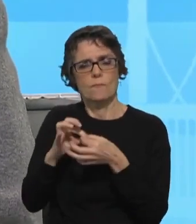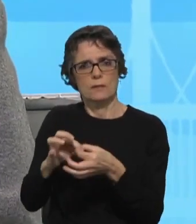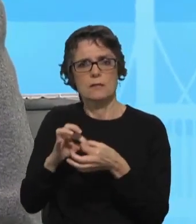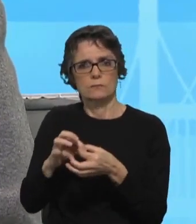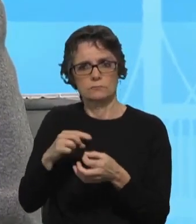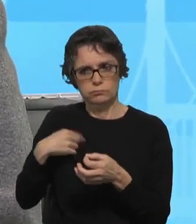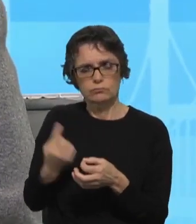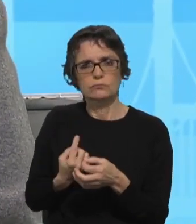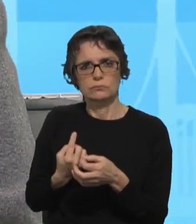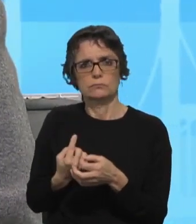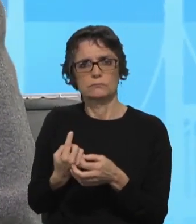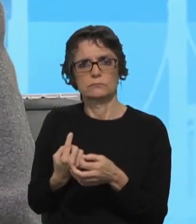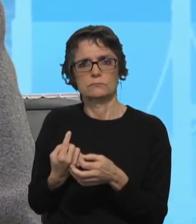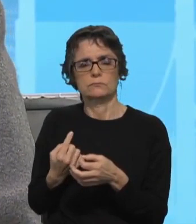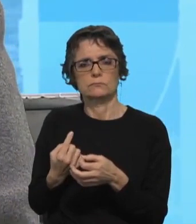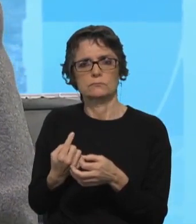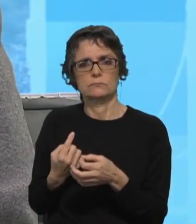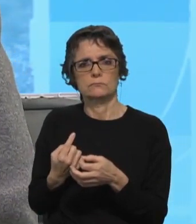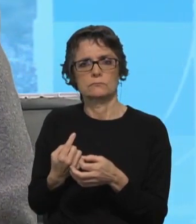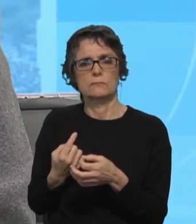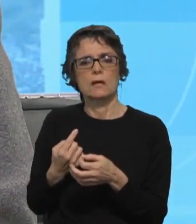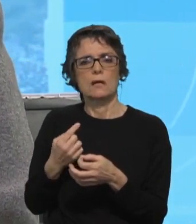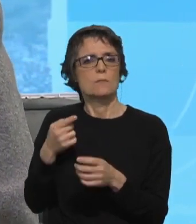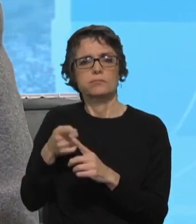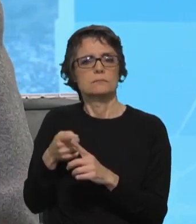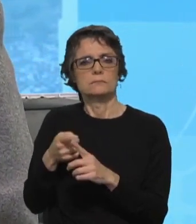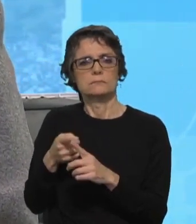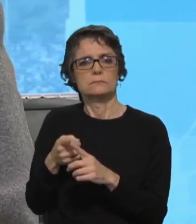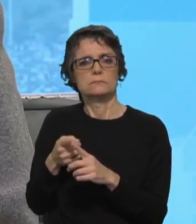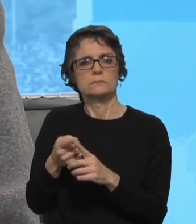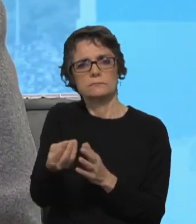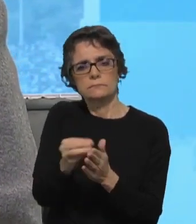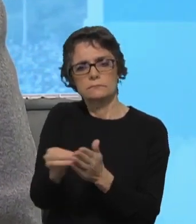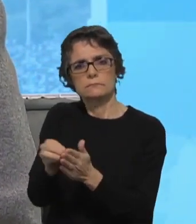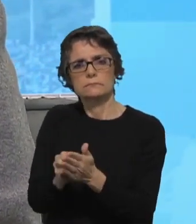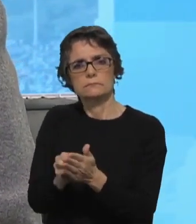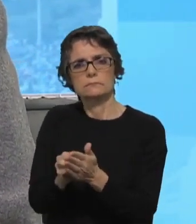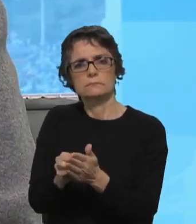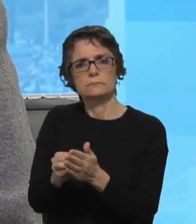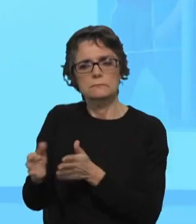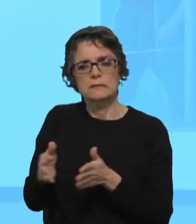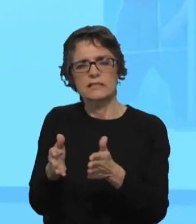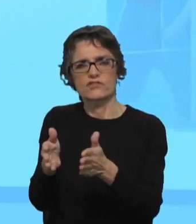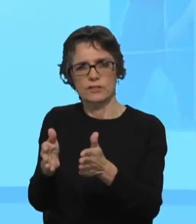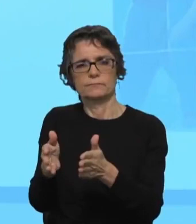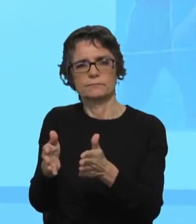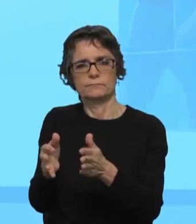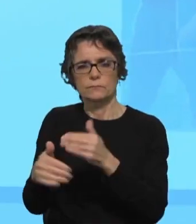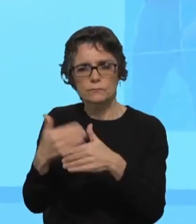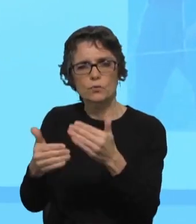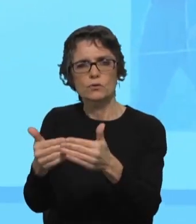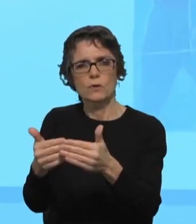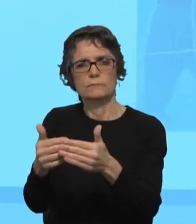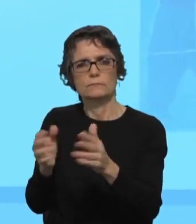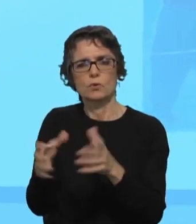essencialmente na elaboração ou na continuação da estratégia para as comunidades ciganas.